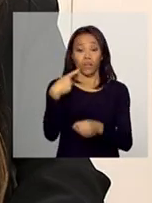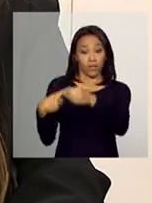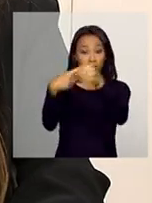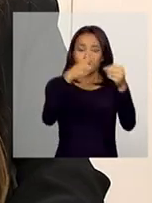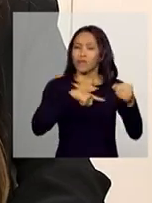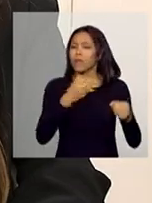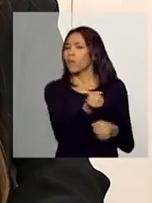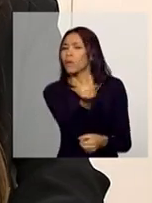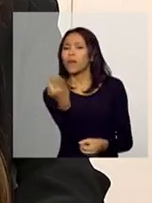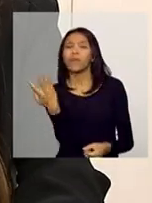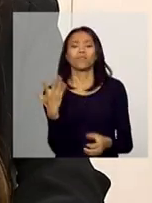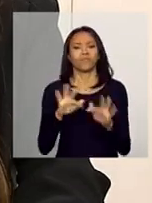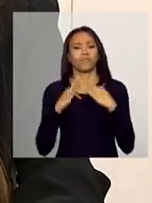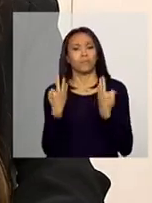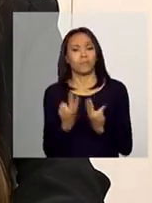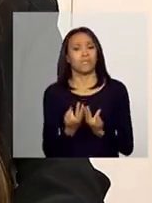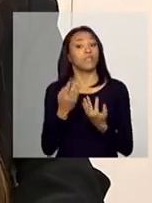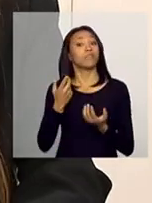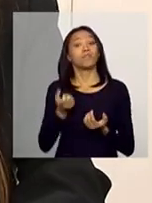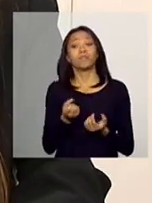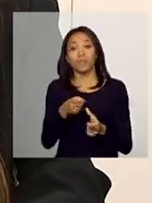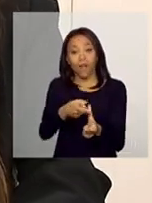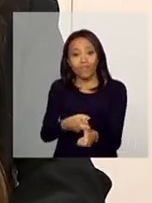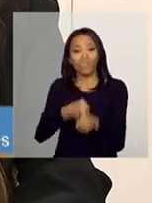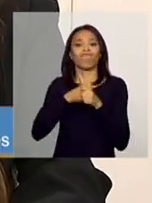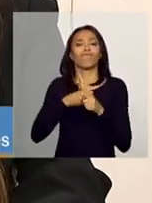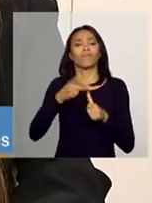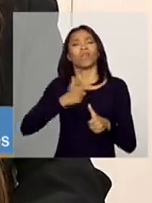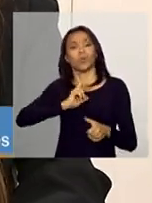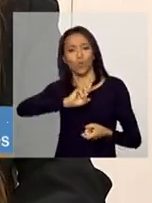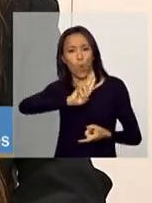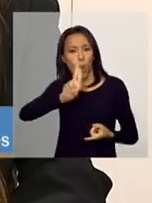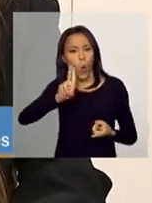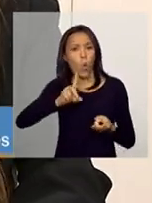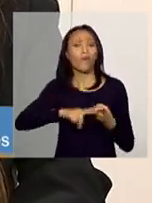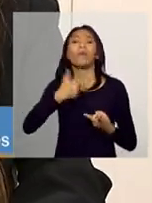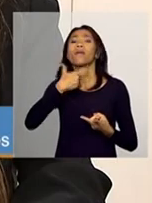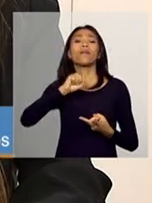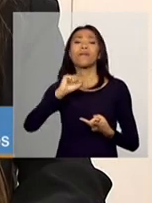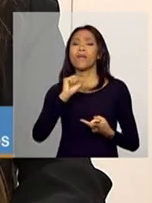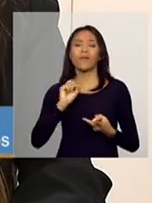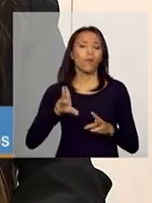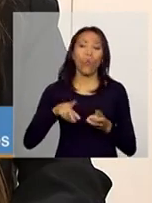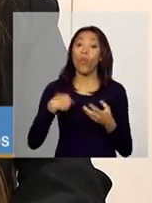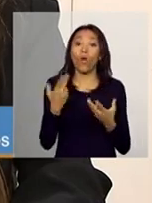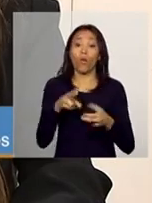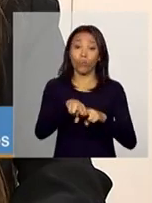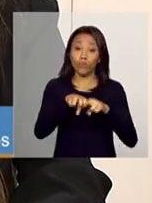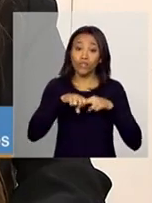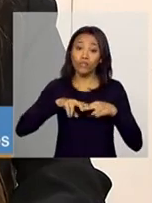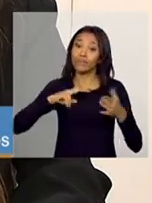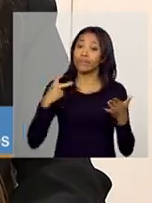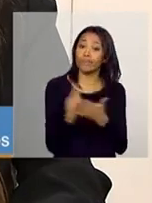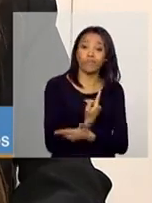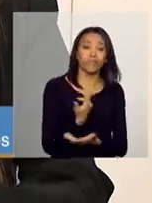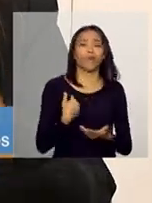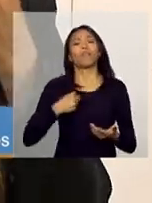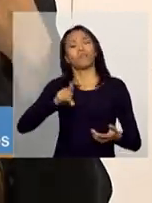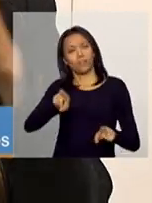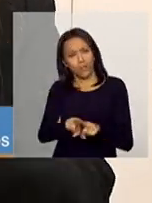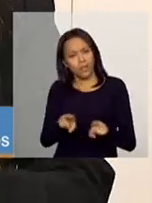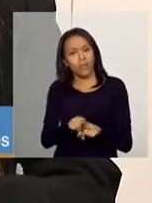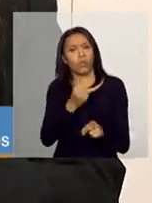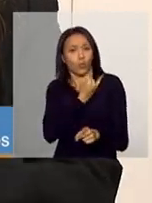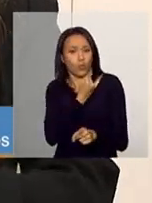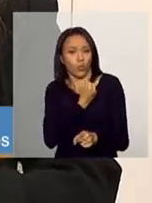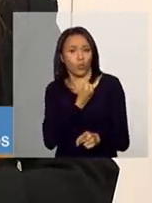quantitativo das famílias em fase de suspensão. Tem o nome, quem descumpriu, qual foi o motivo do descumprimento. Tem o código do motivo,